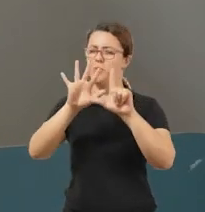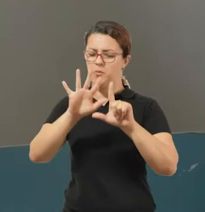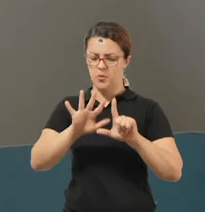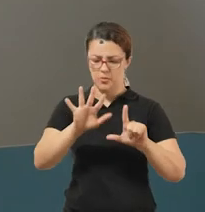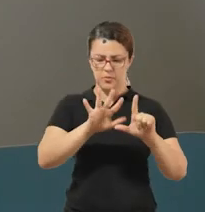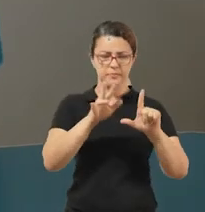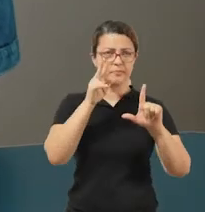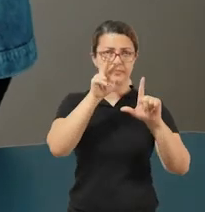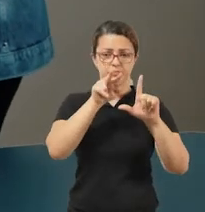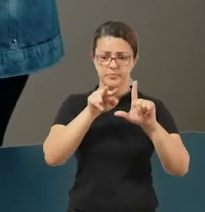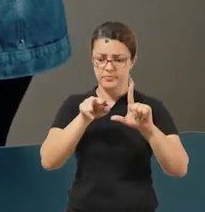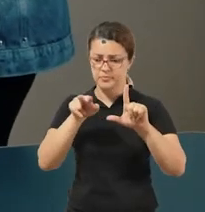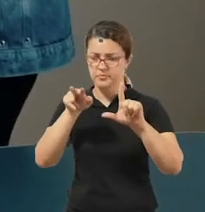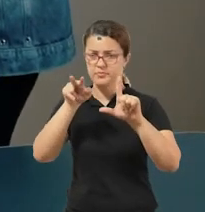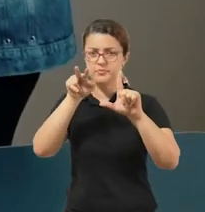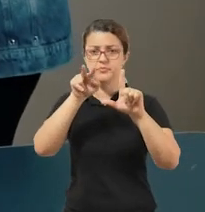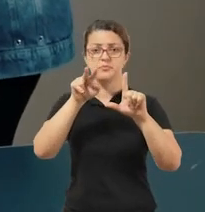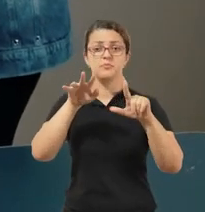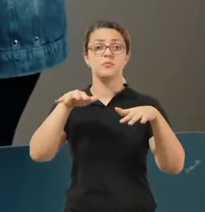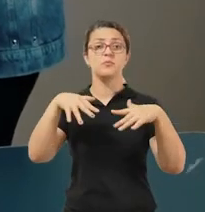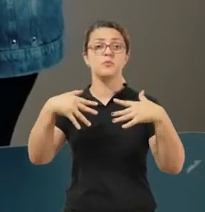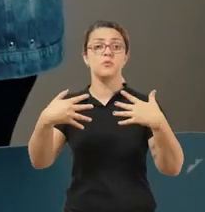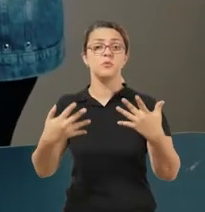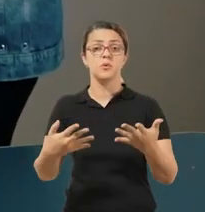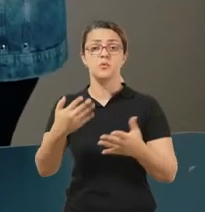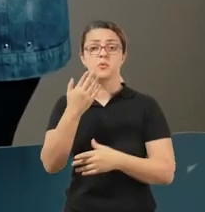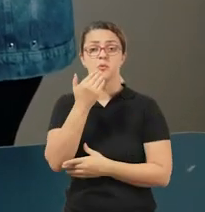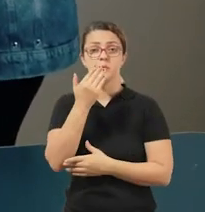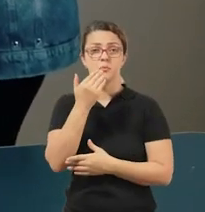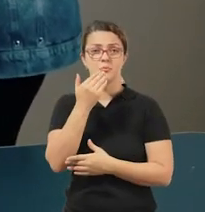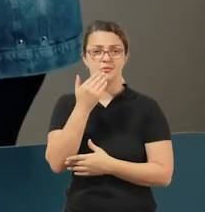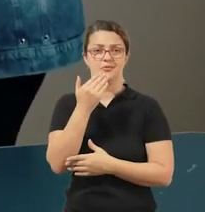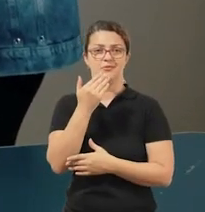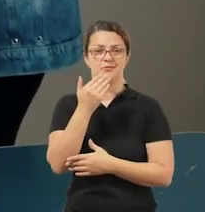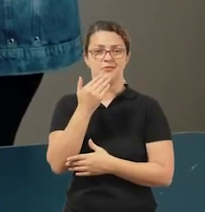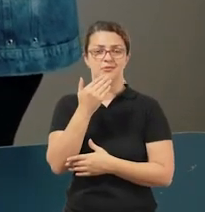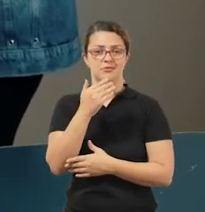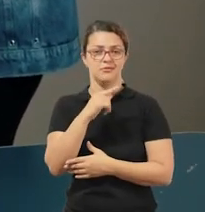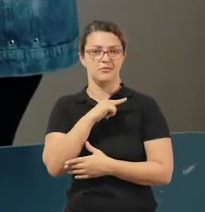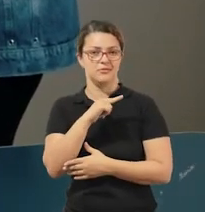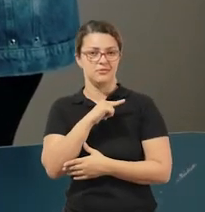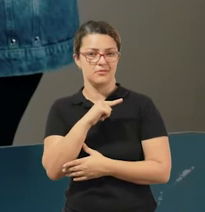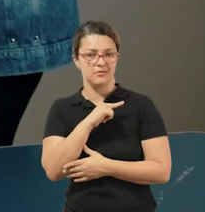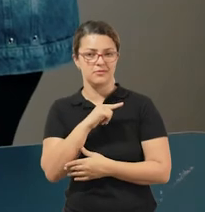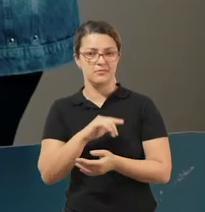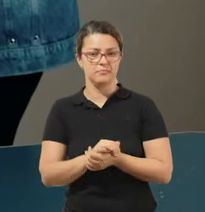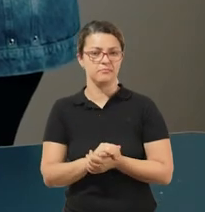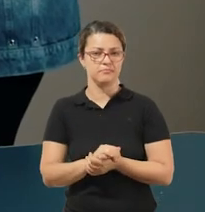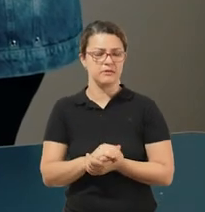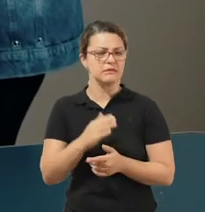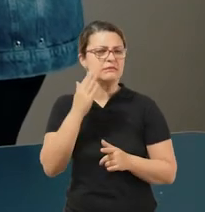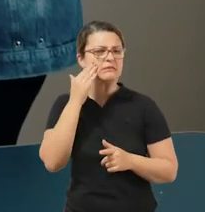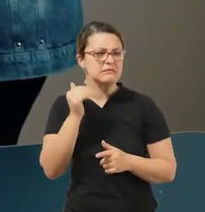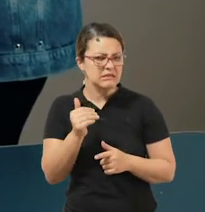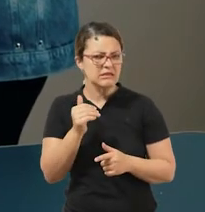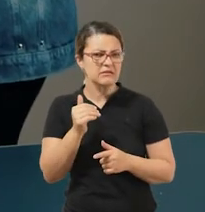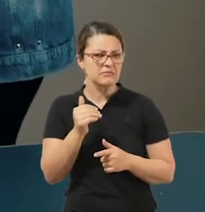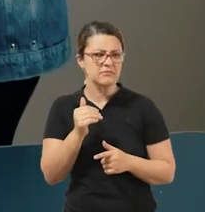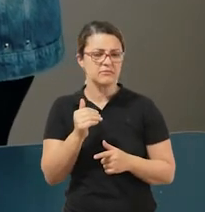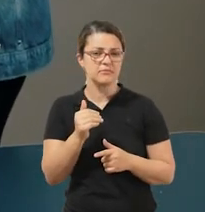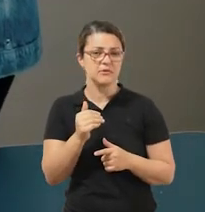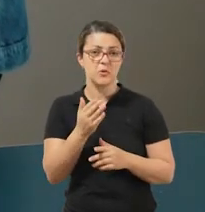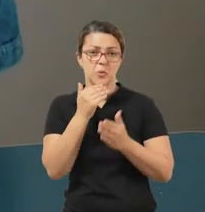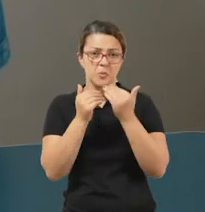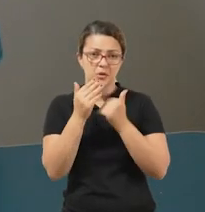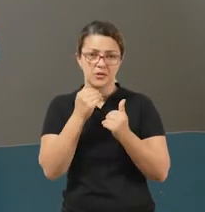e vai responder. Quais os alimentos indicados nessa imagem? Você sabia que os alimentos que você consome, alguns são